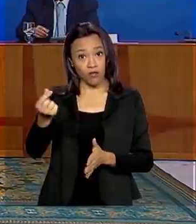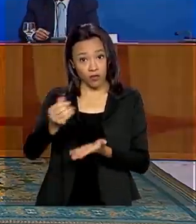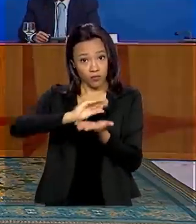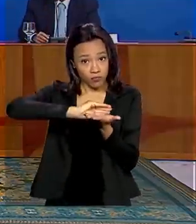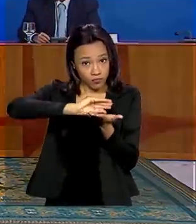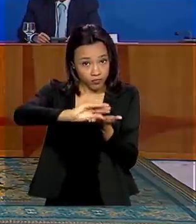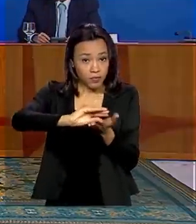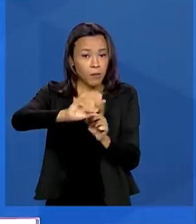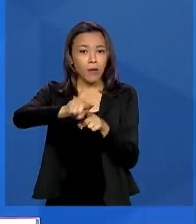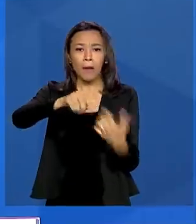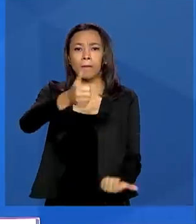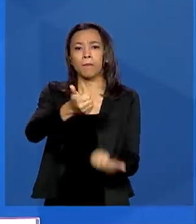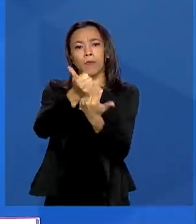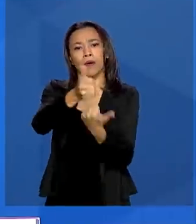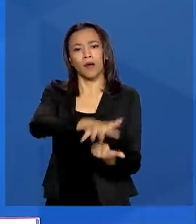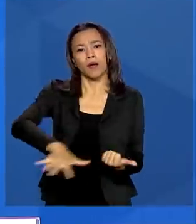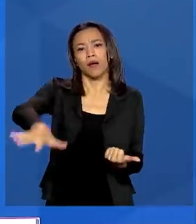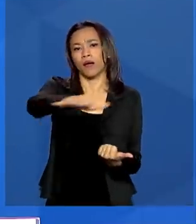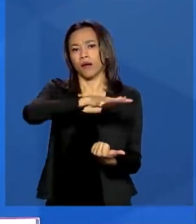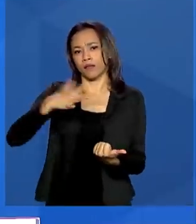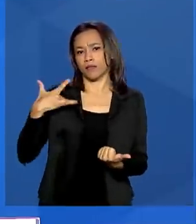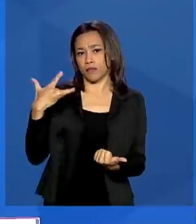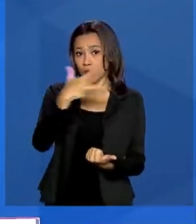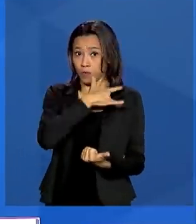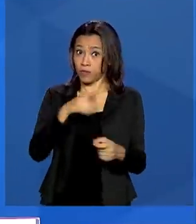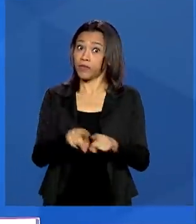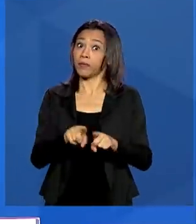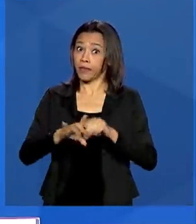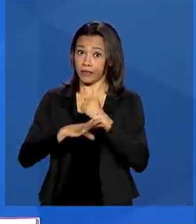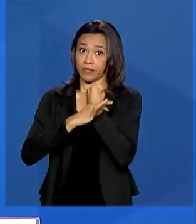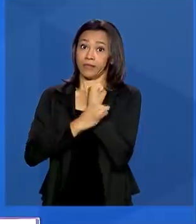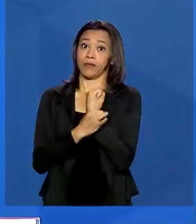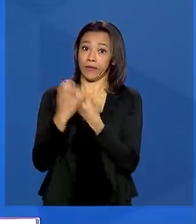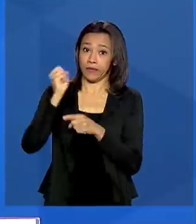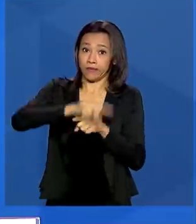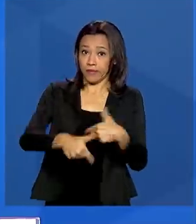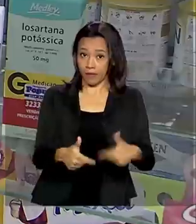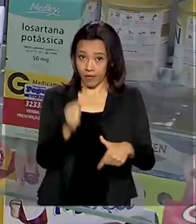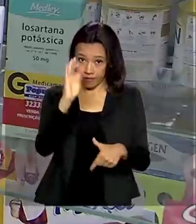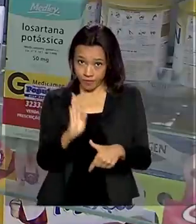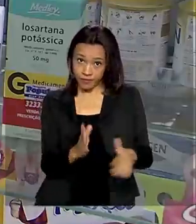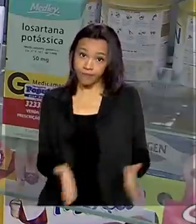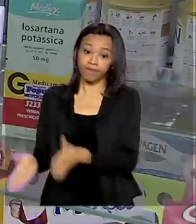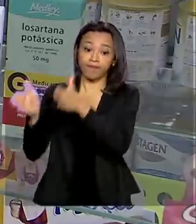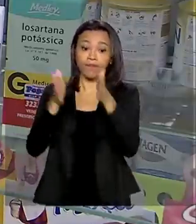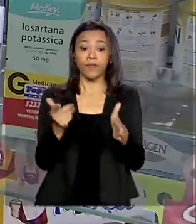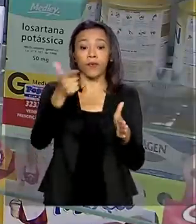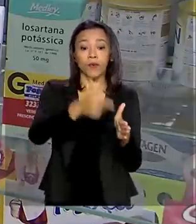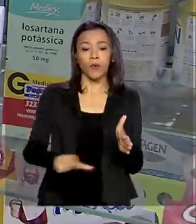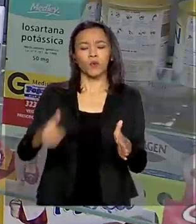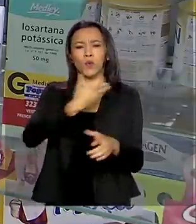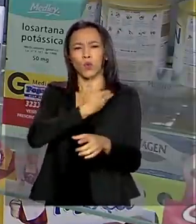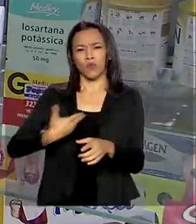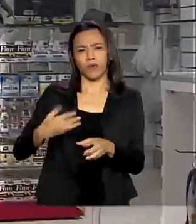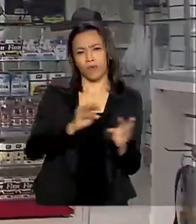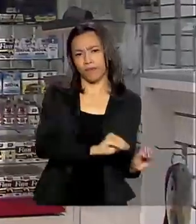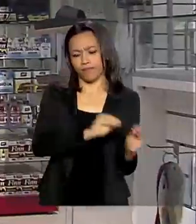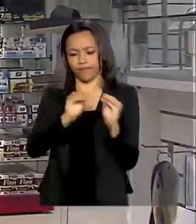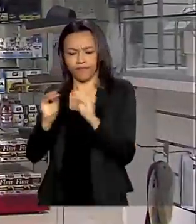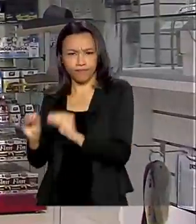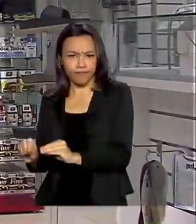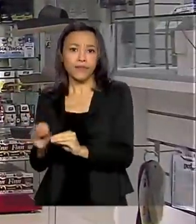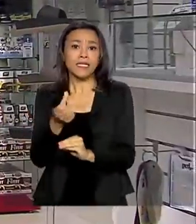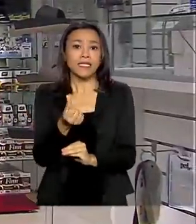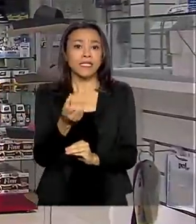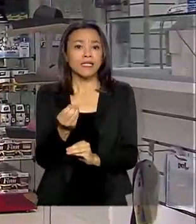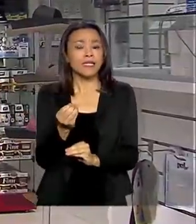reforçar o sistema de saúde e assegurar empregos no país. E veja também, governo adia por 60 dias